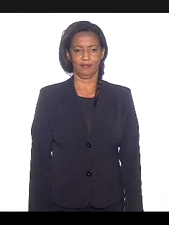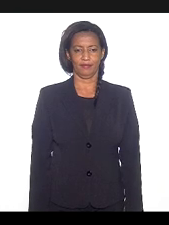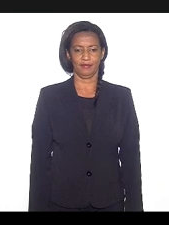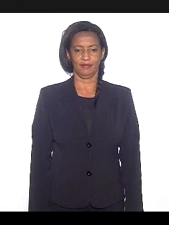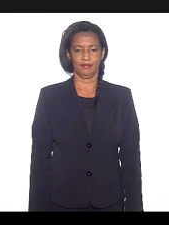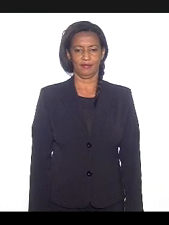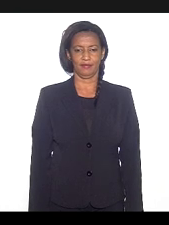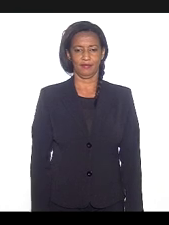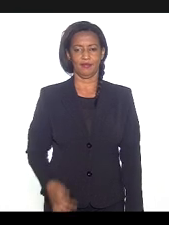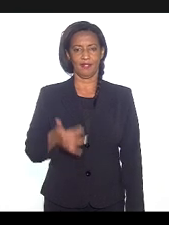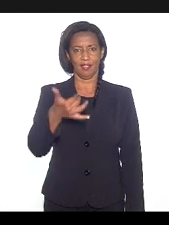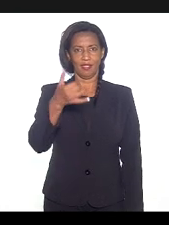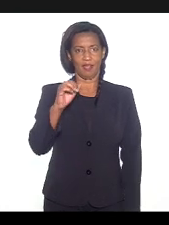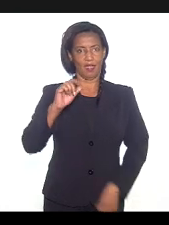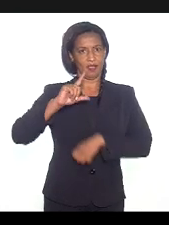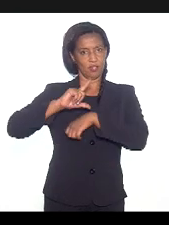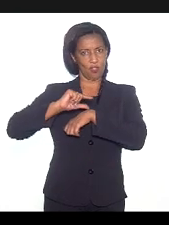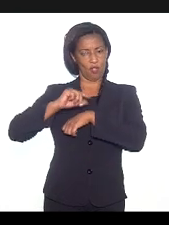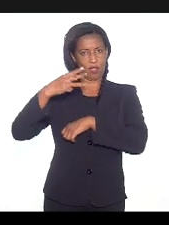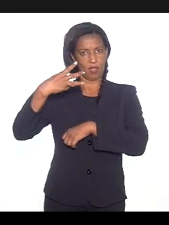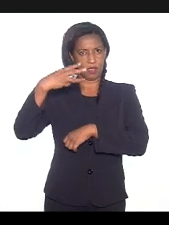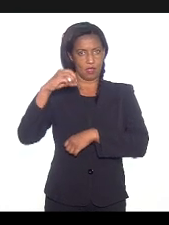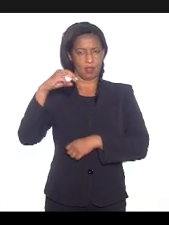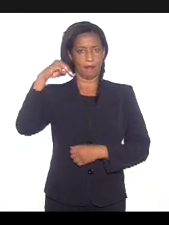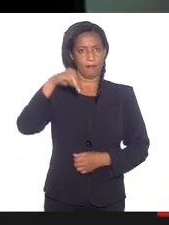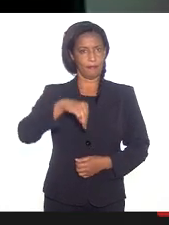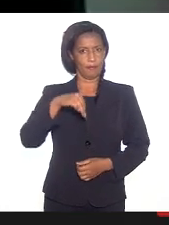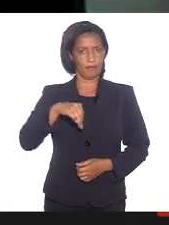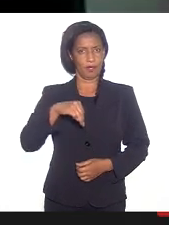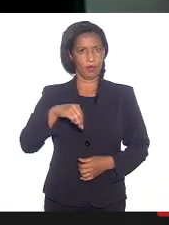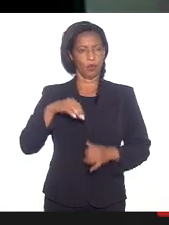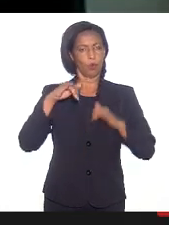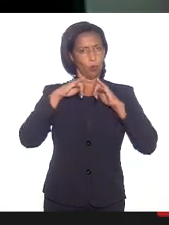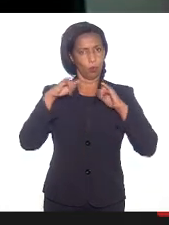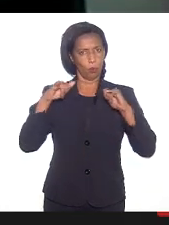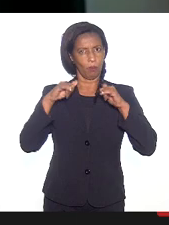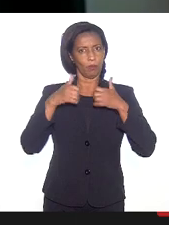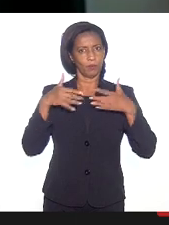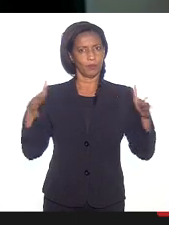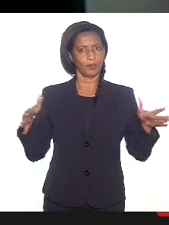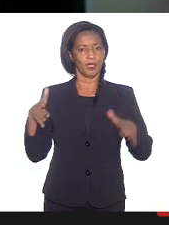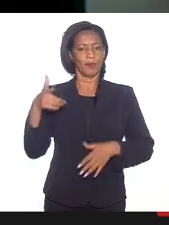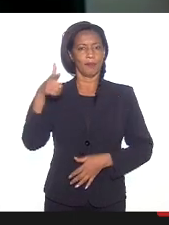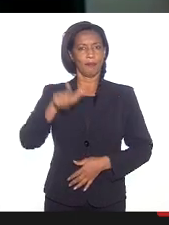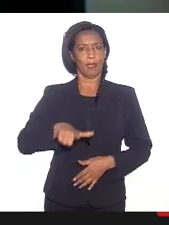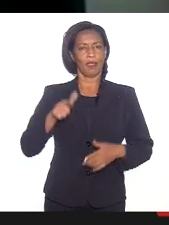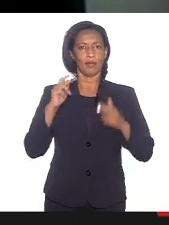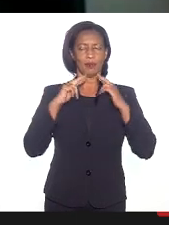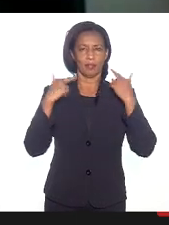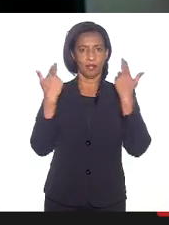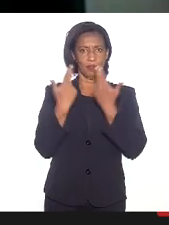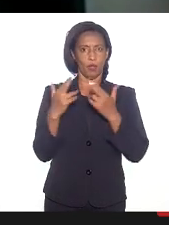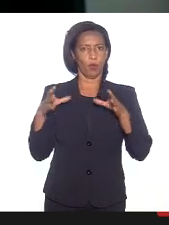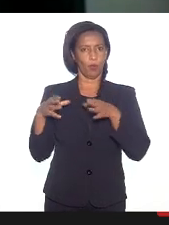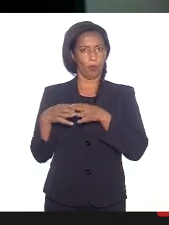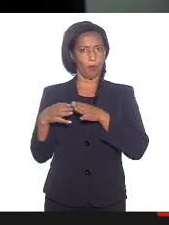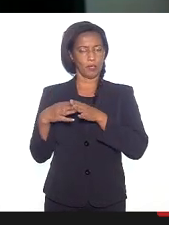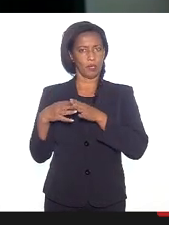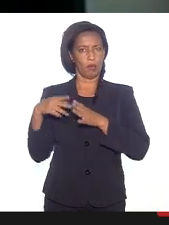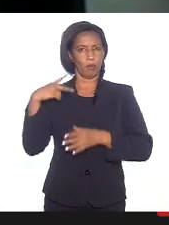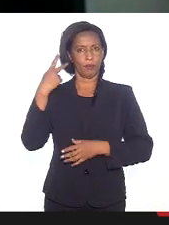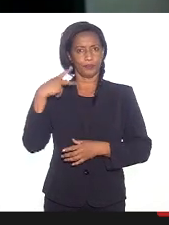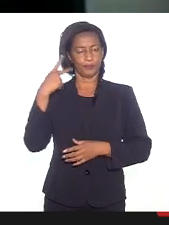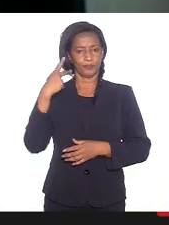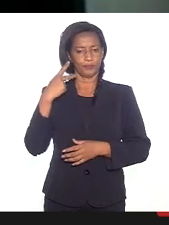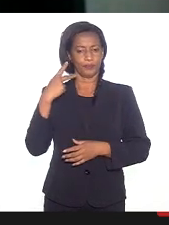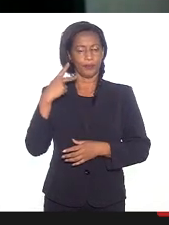Às 10h30, declaro aberta mais uma reunião da Comissão Parlamentar